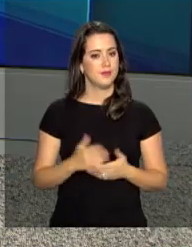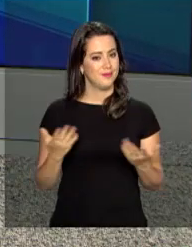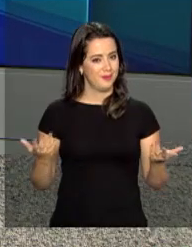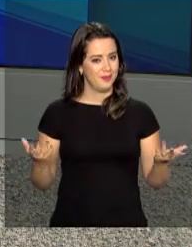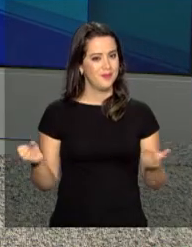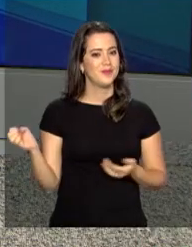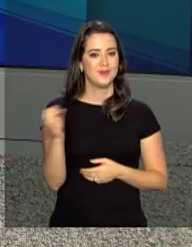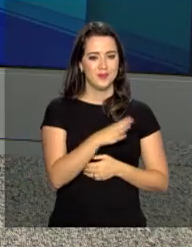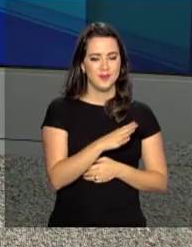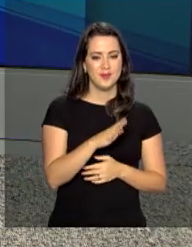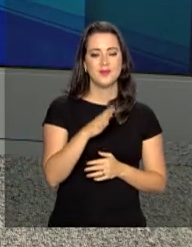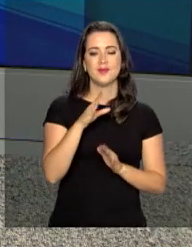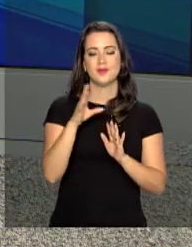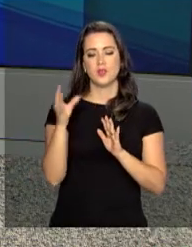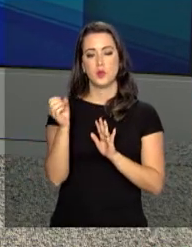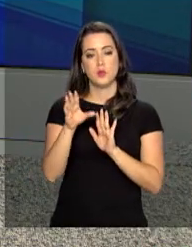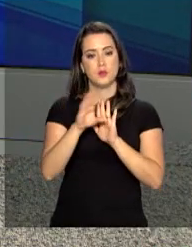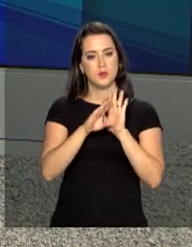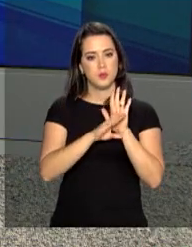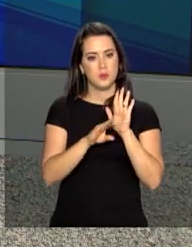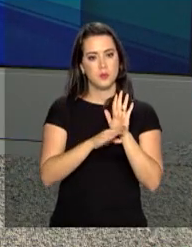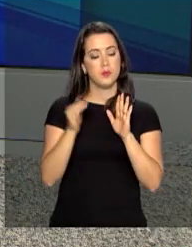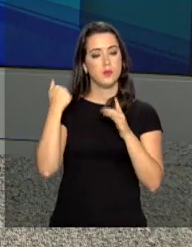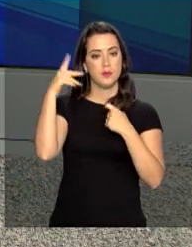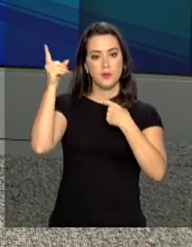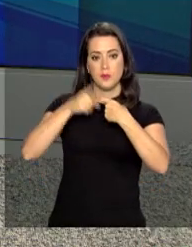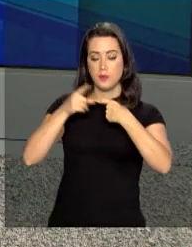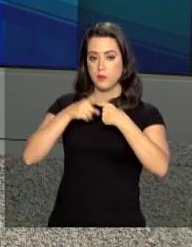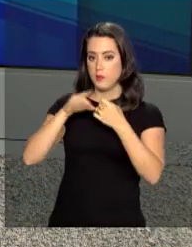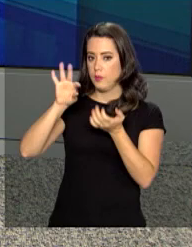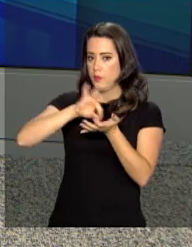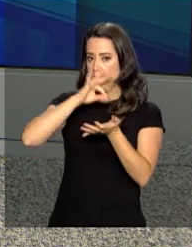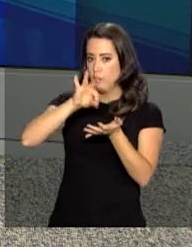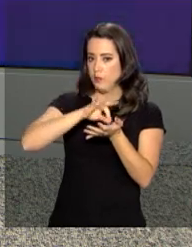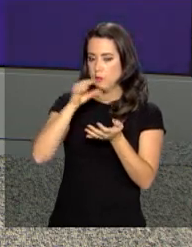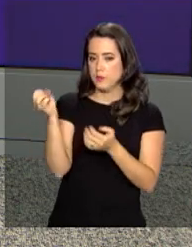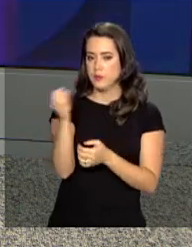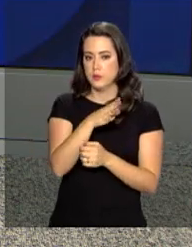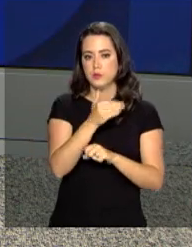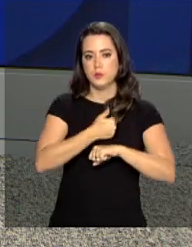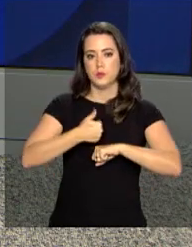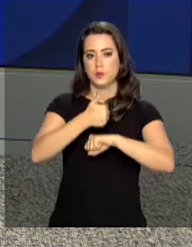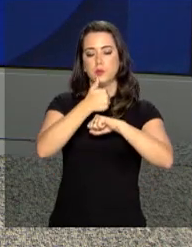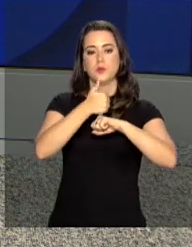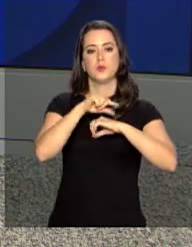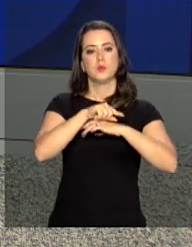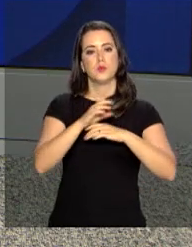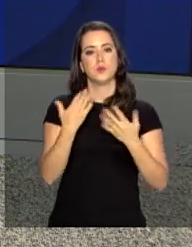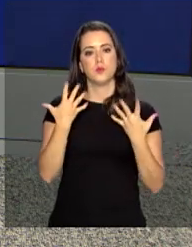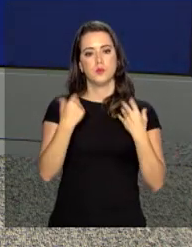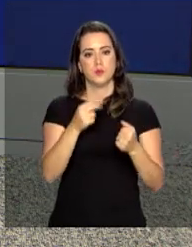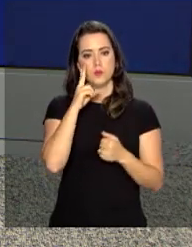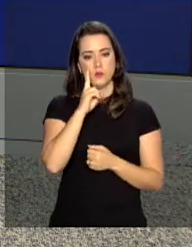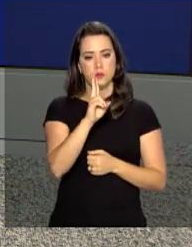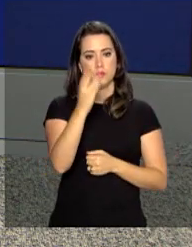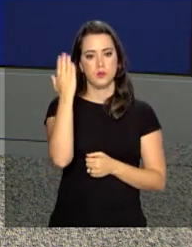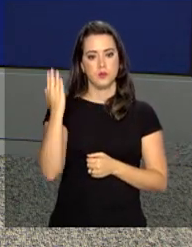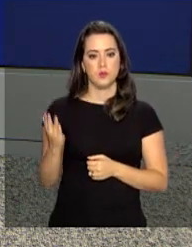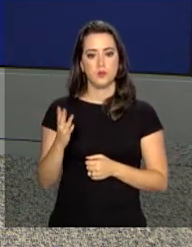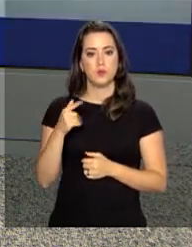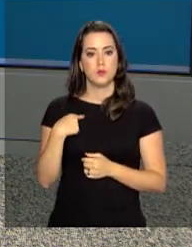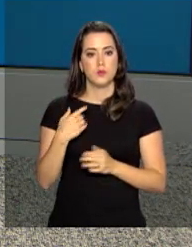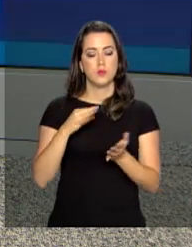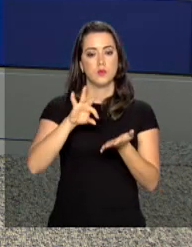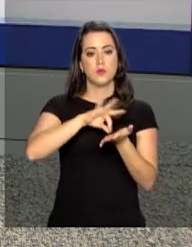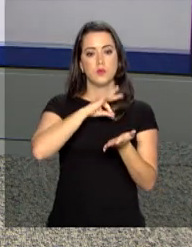E tem novidades sobre o programa Mais Médicos, que abriu inscrições para novos profissionais. Como nós vamos ver aqui na tela.